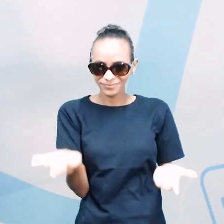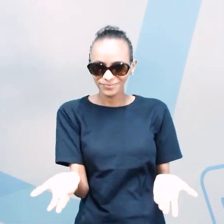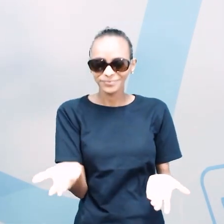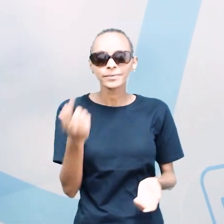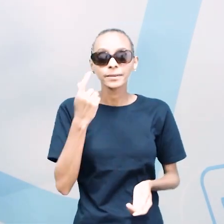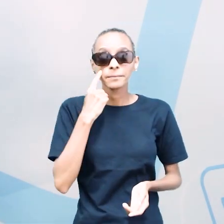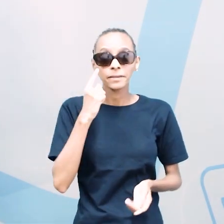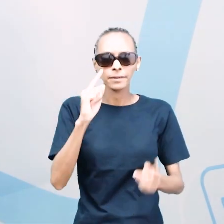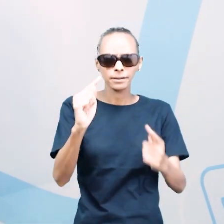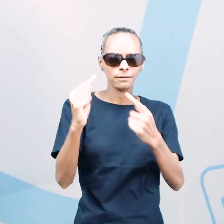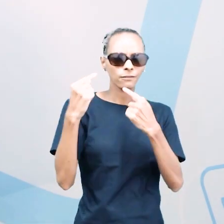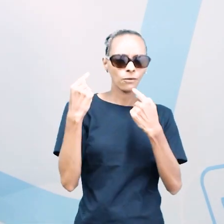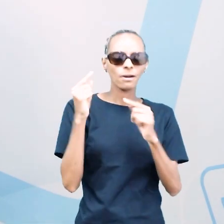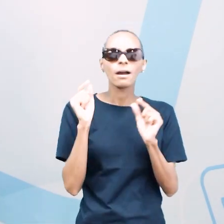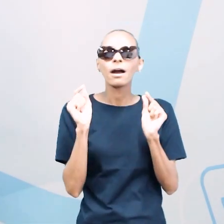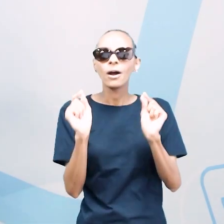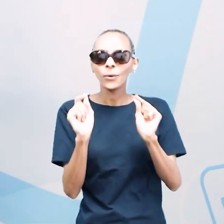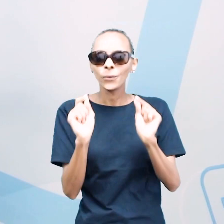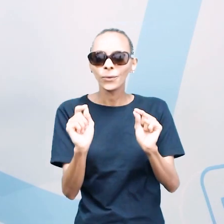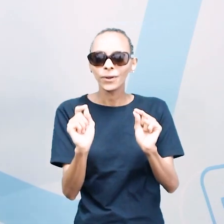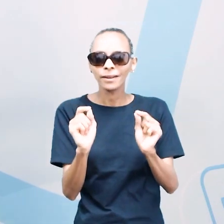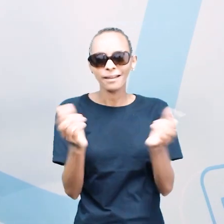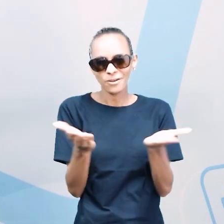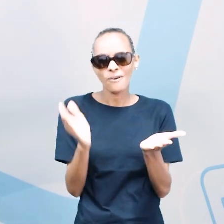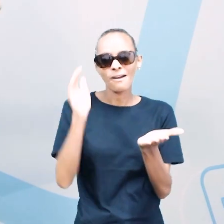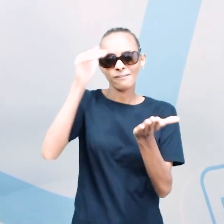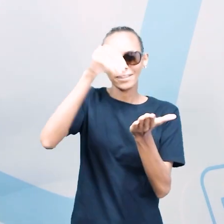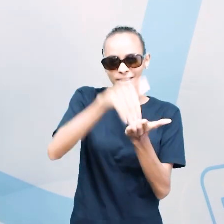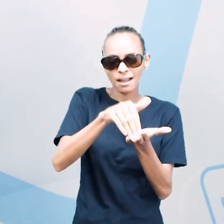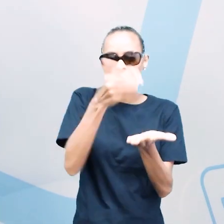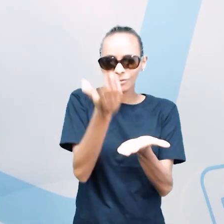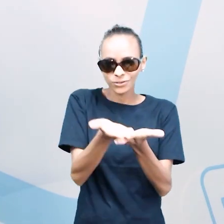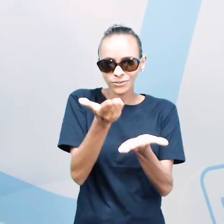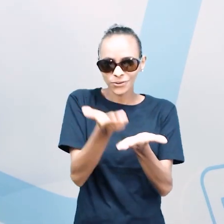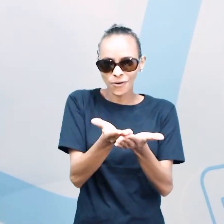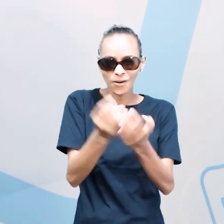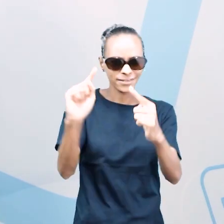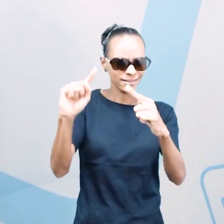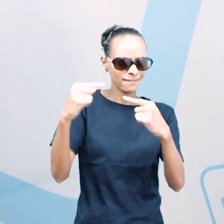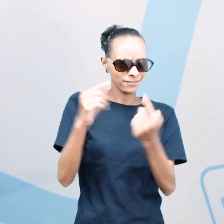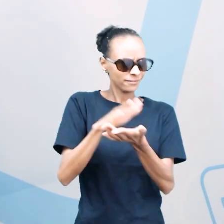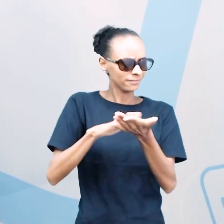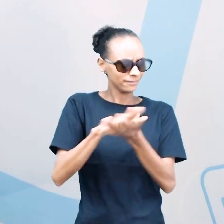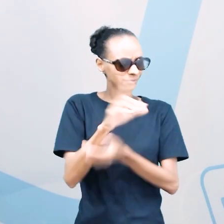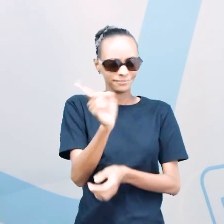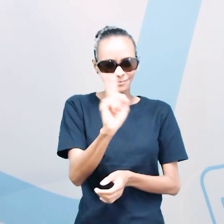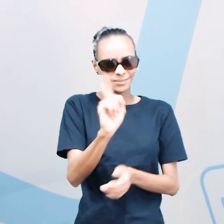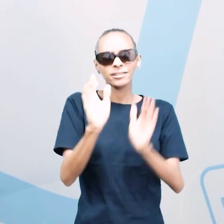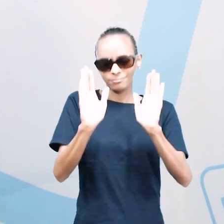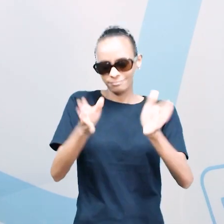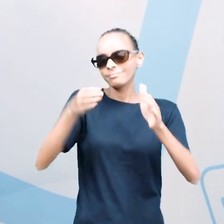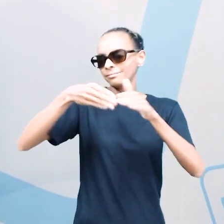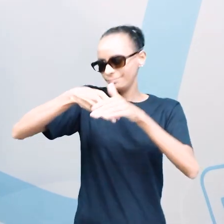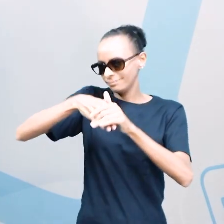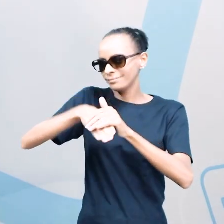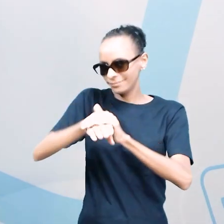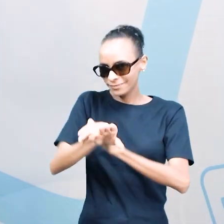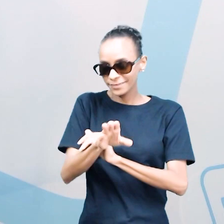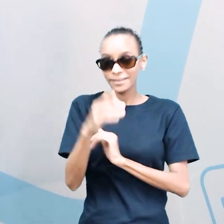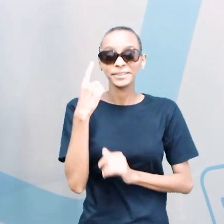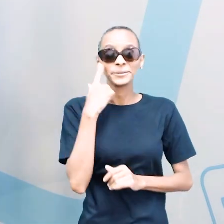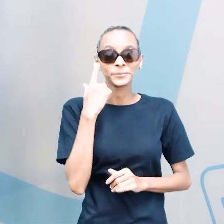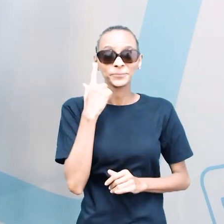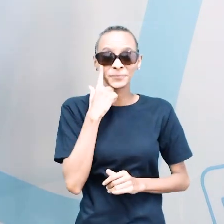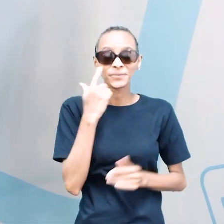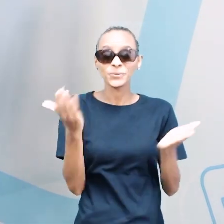poderia acabar a nossa aula sem ter um desafio, né? E vocês já deveriam estar acostumados com isso. Para o